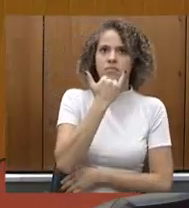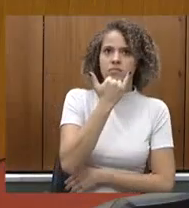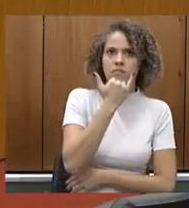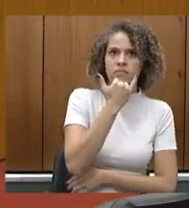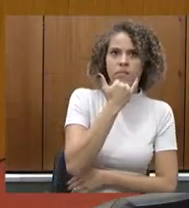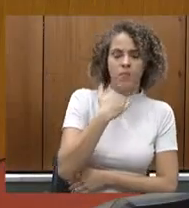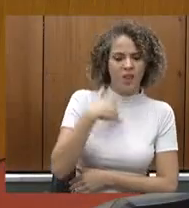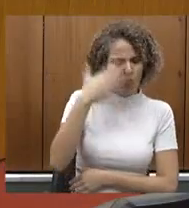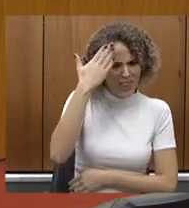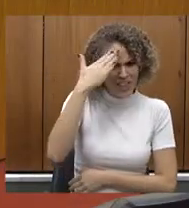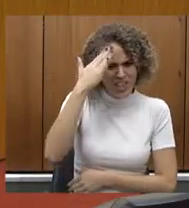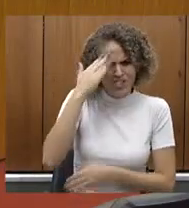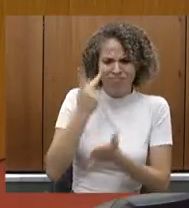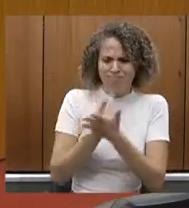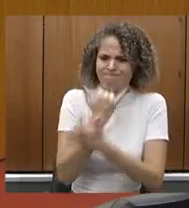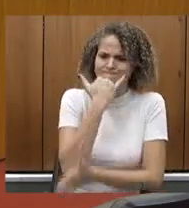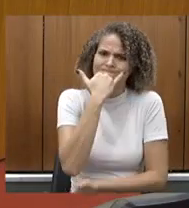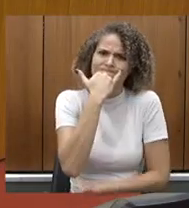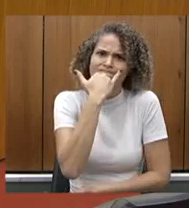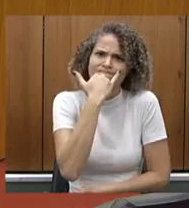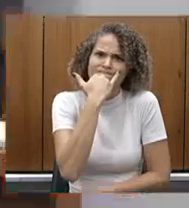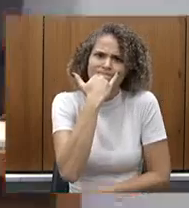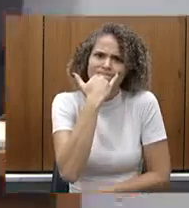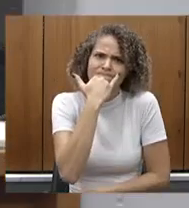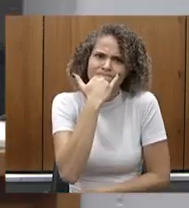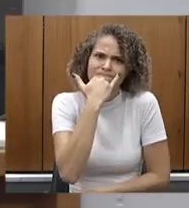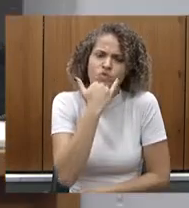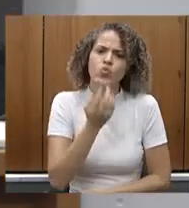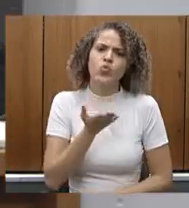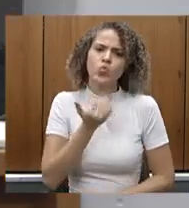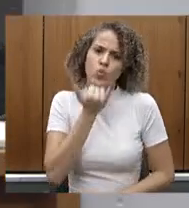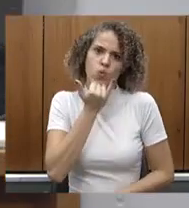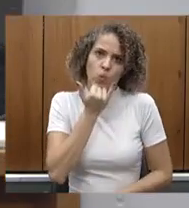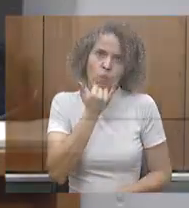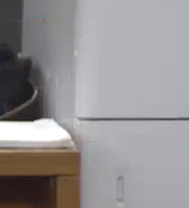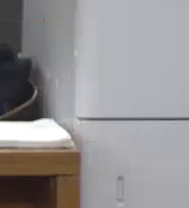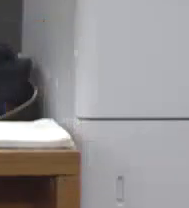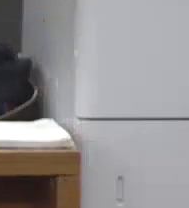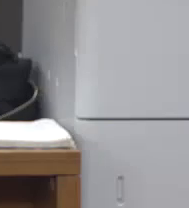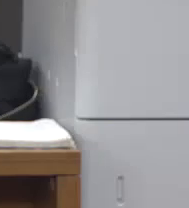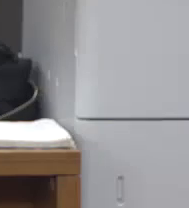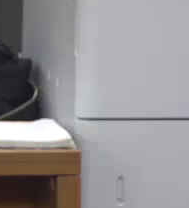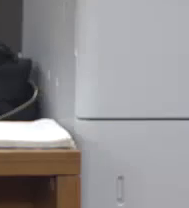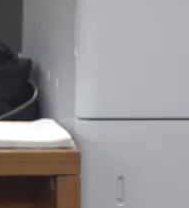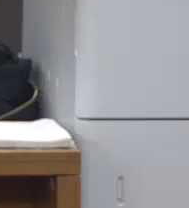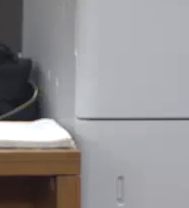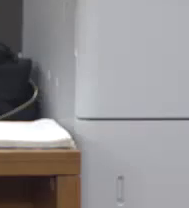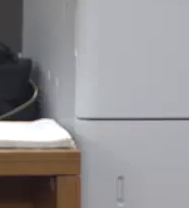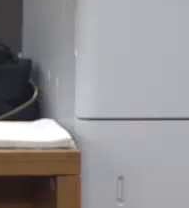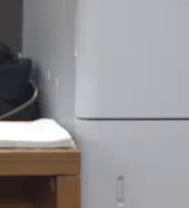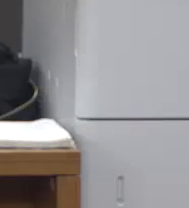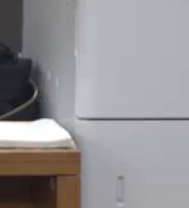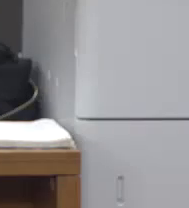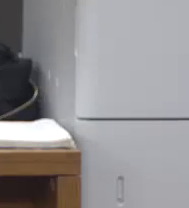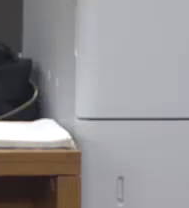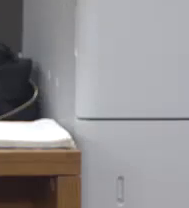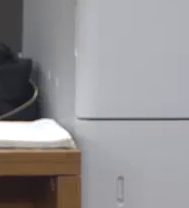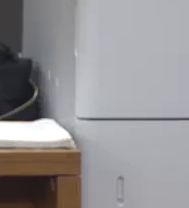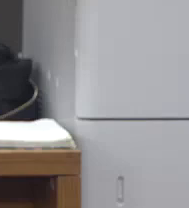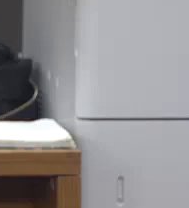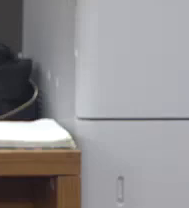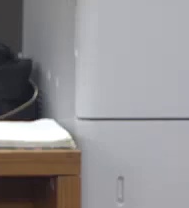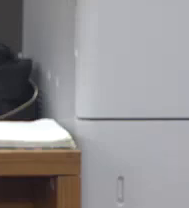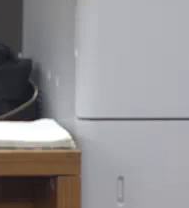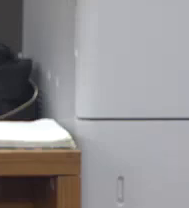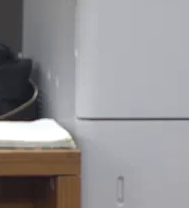entendido errado que o havia feito a junção dos dois tempos e eu me organizei pra réplica mas na verdade